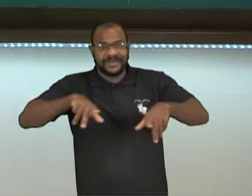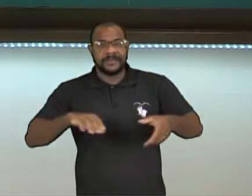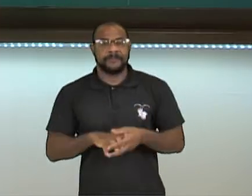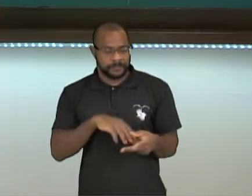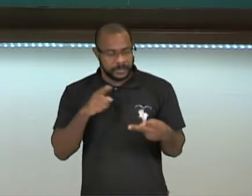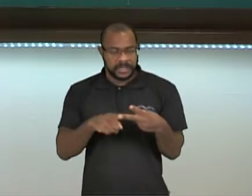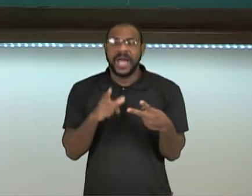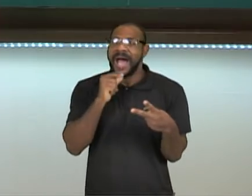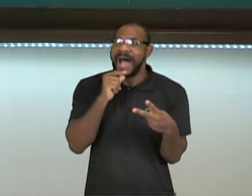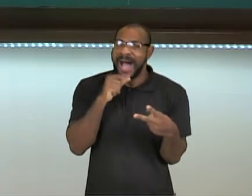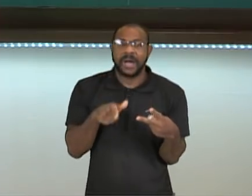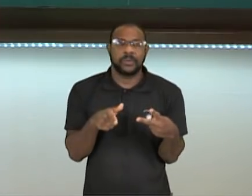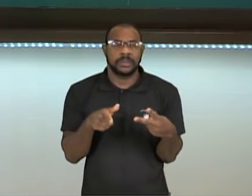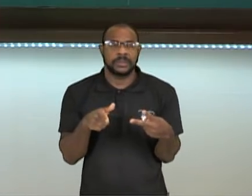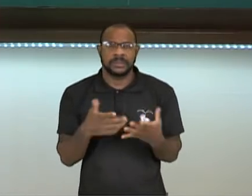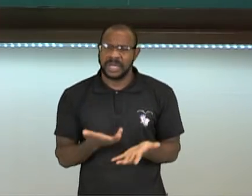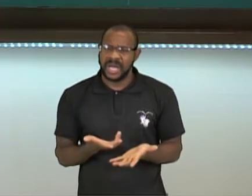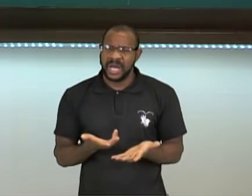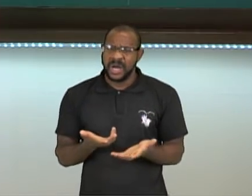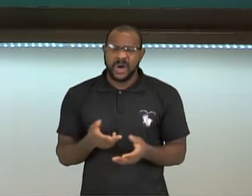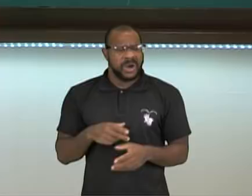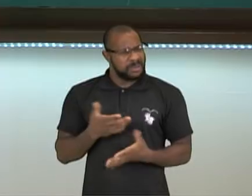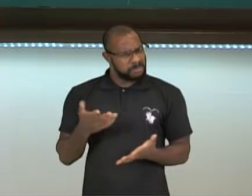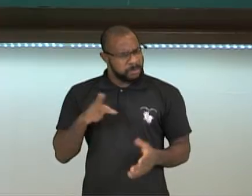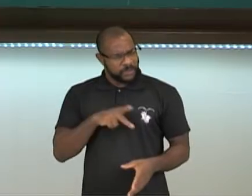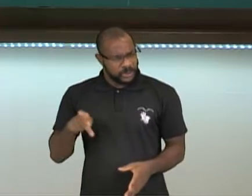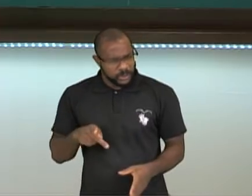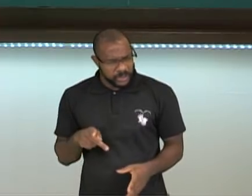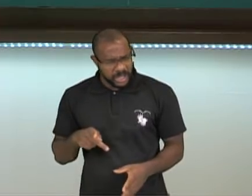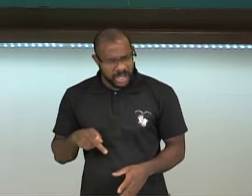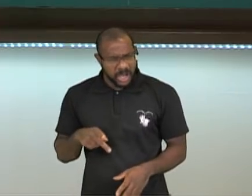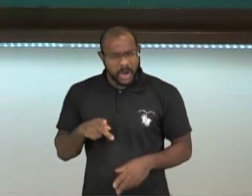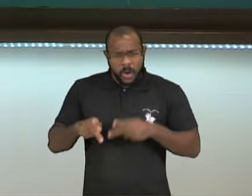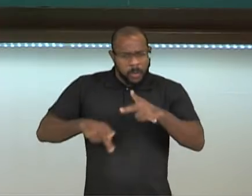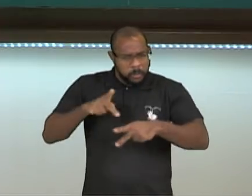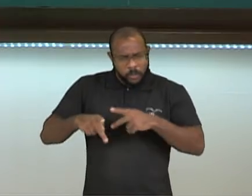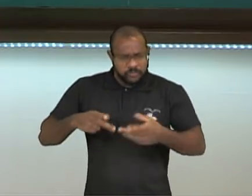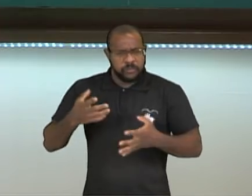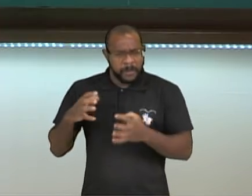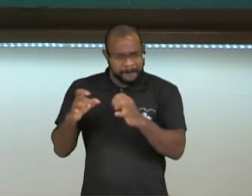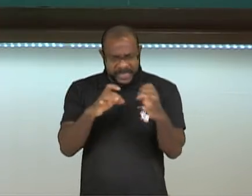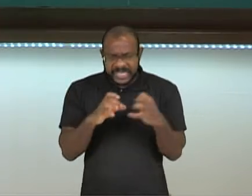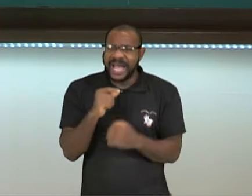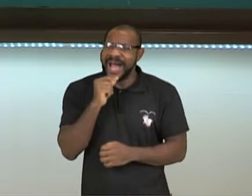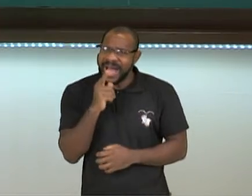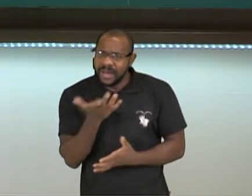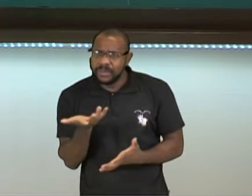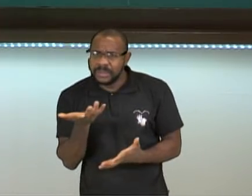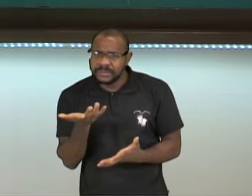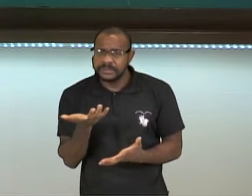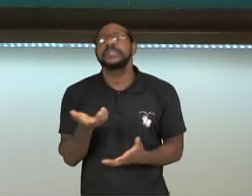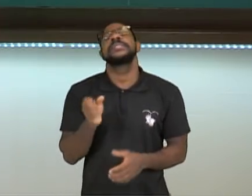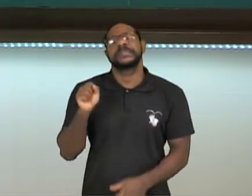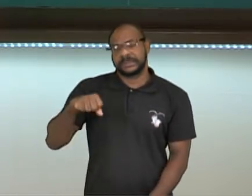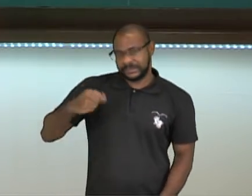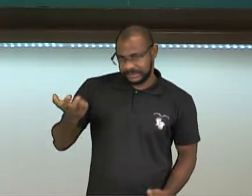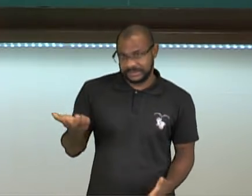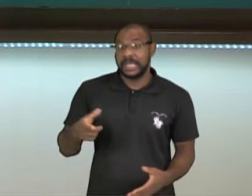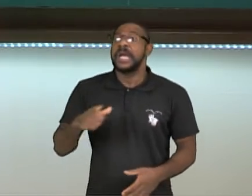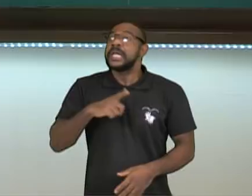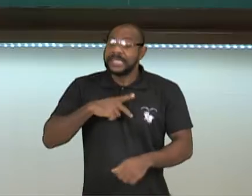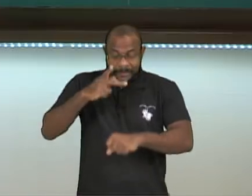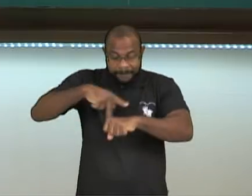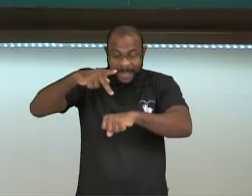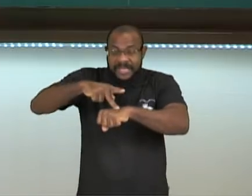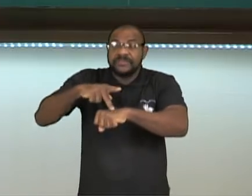água. Ai, professora, o povo briga por água. Falaram que não pode negar água para as pessoas. Mas a questão é, existem países